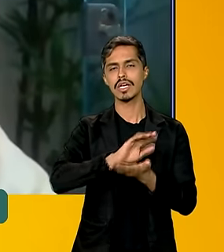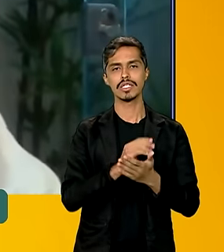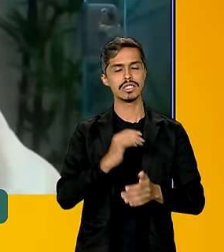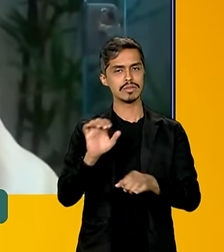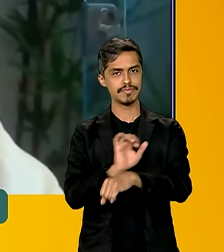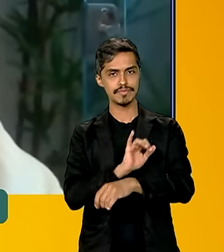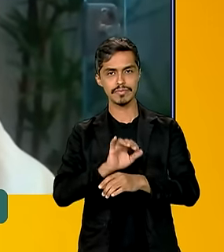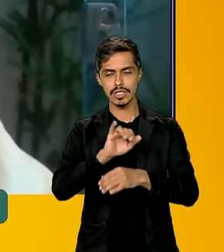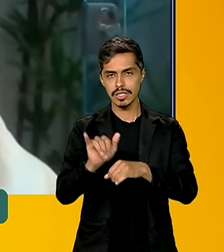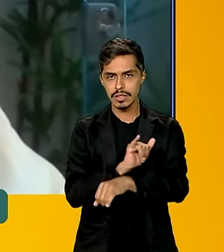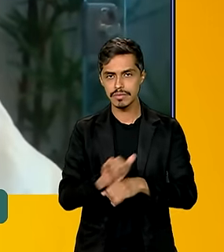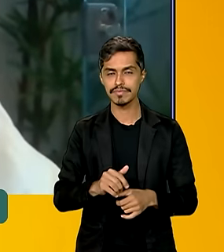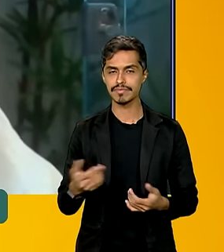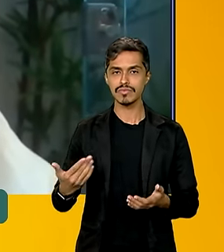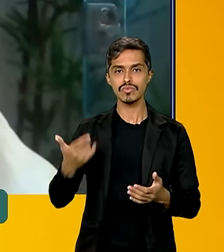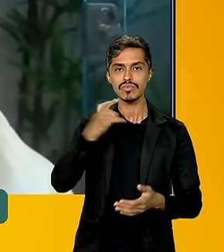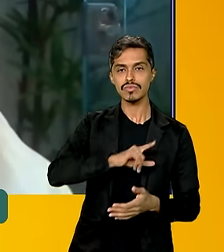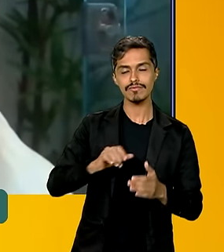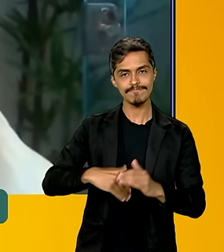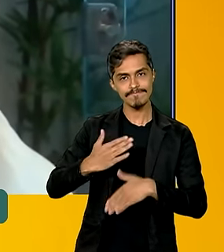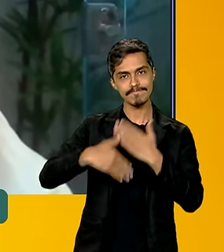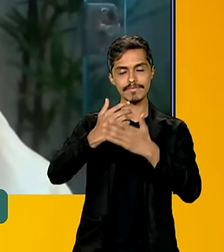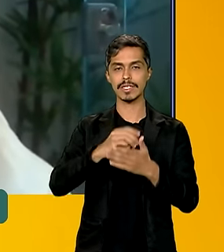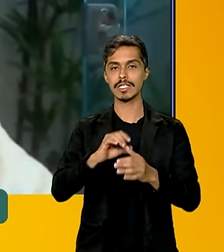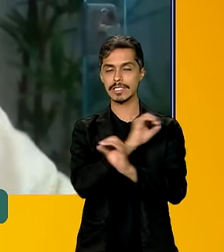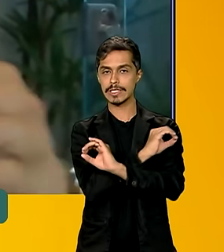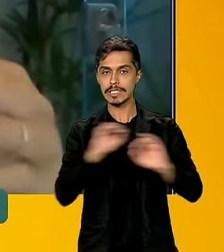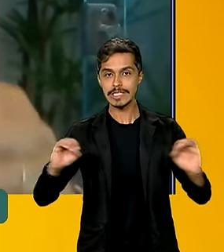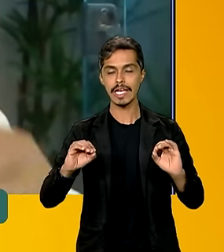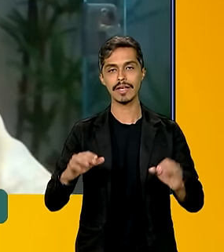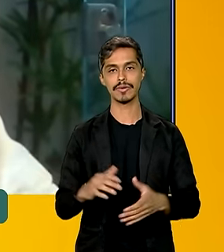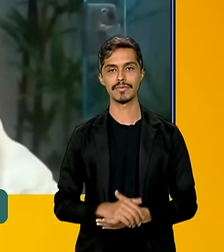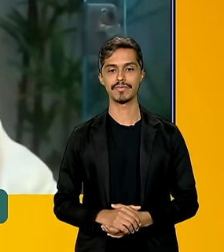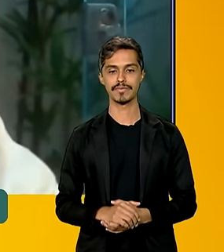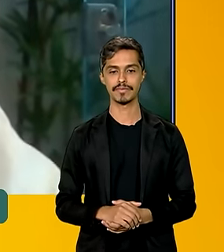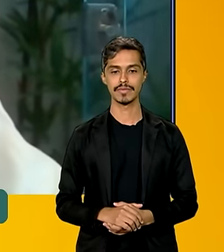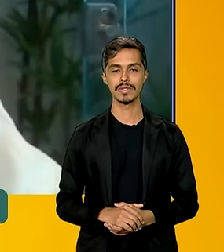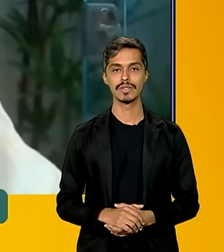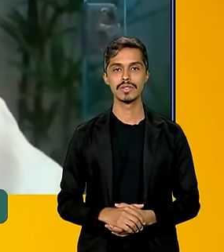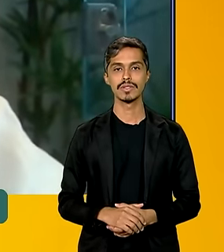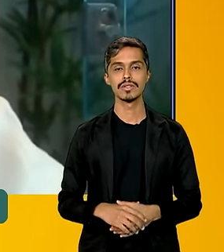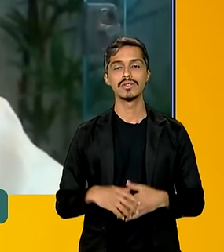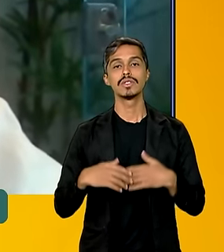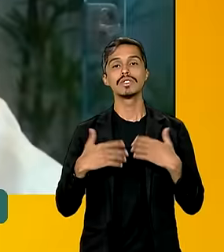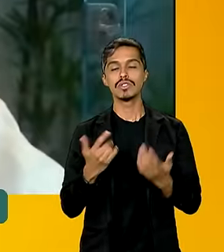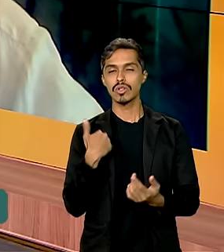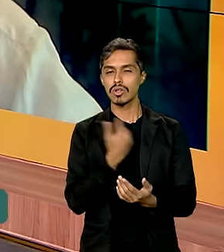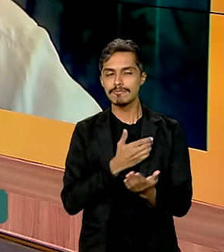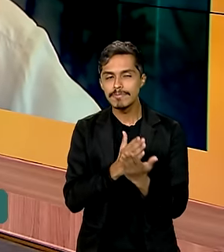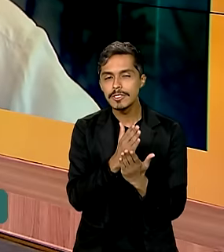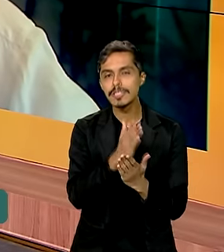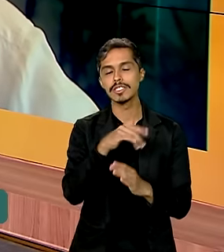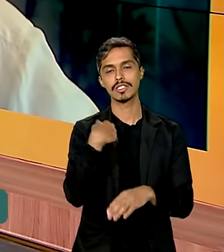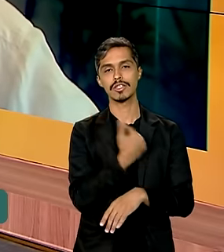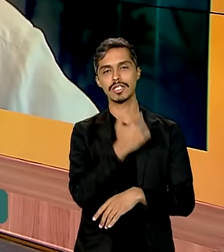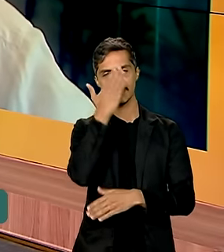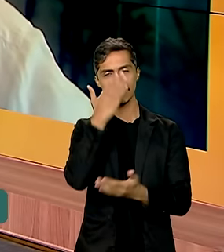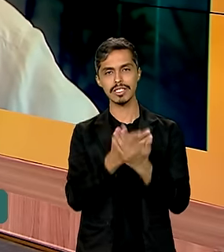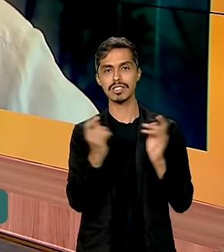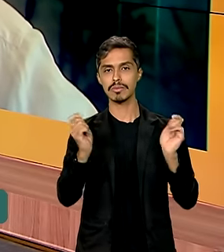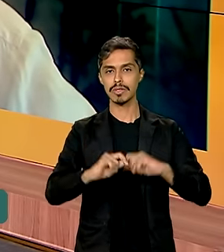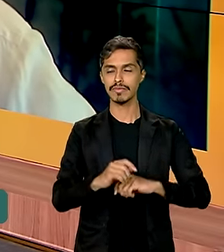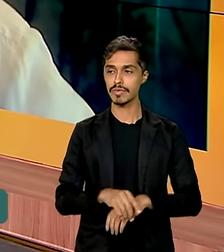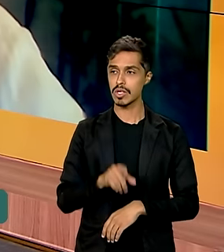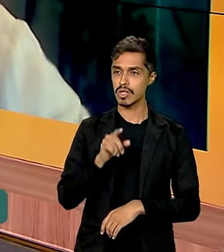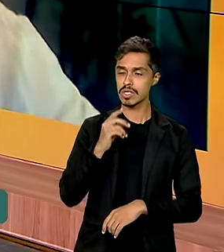vai fazer com que a gente possa chegar no desmatamento zero em 2030. Nós estamos na rota e acreditamos ser possível. O senhor falou muito do Cerrado,